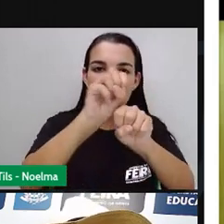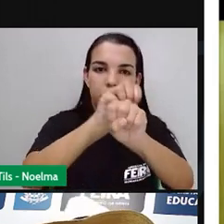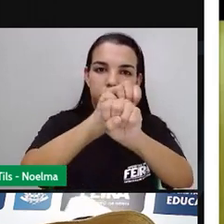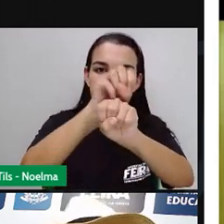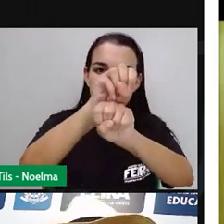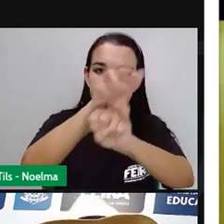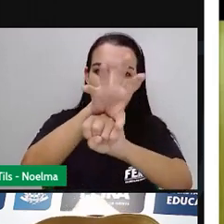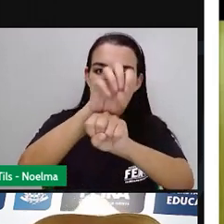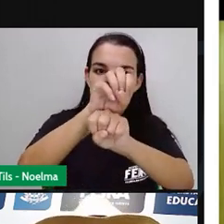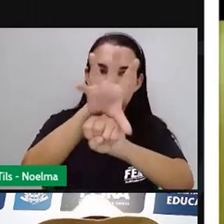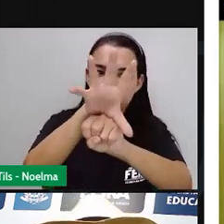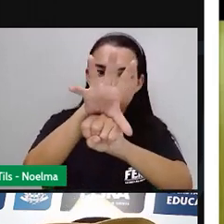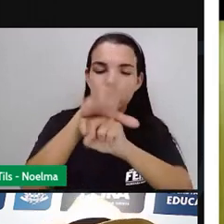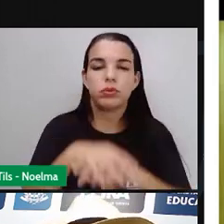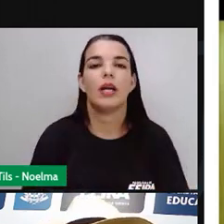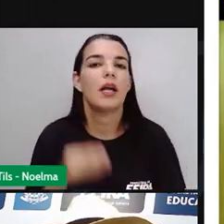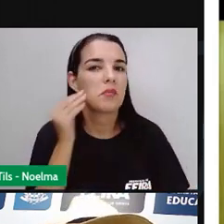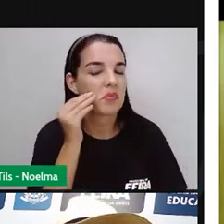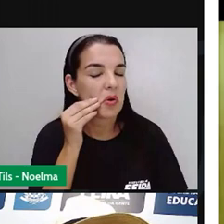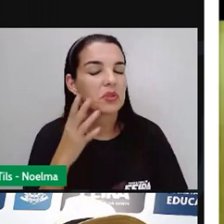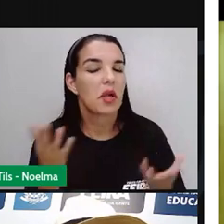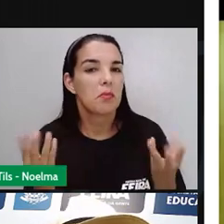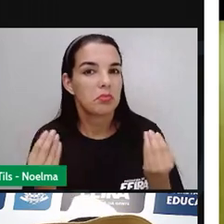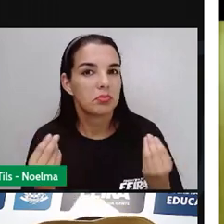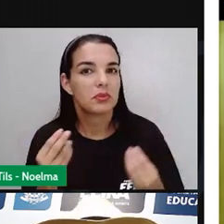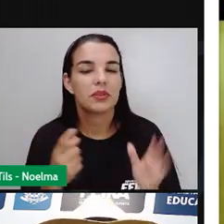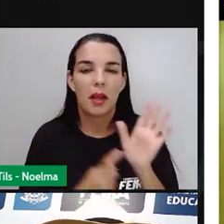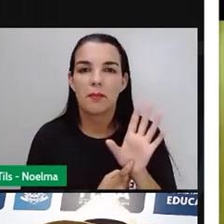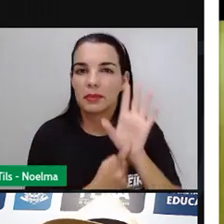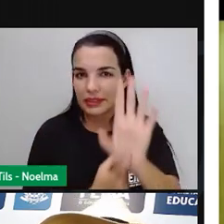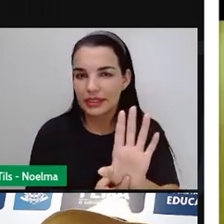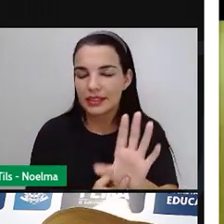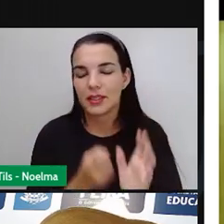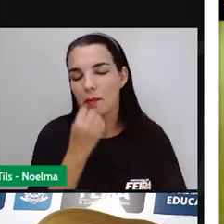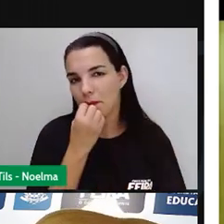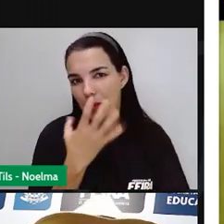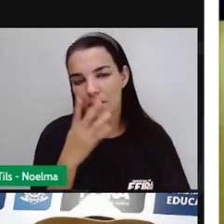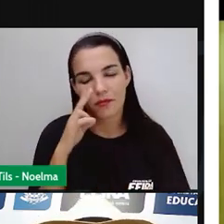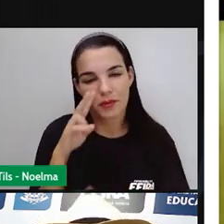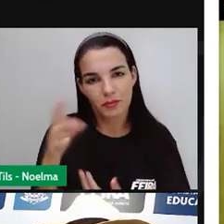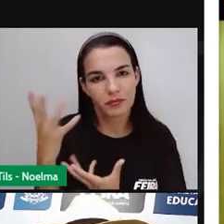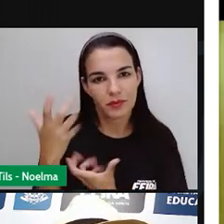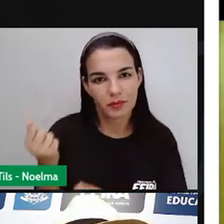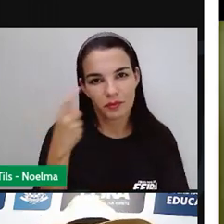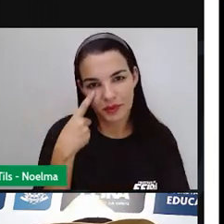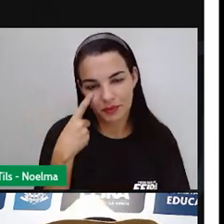positivamente aí o Nordeste brasileiro a partir aí do seu Cordel. Vamos lá?